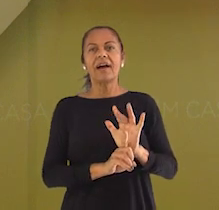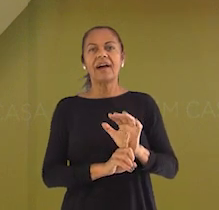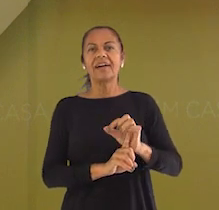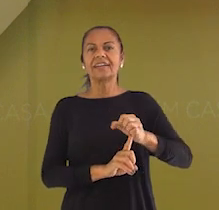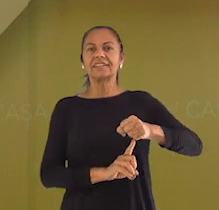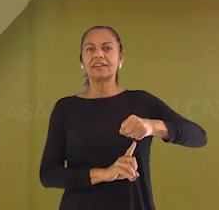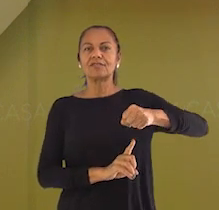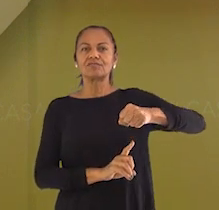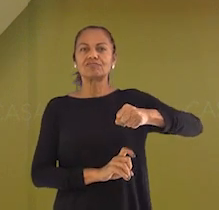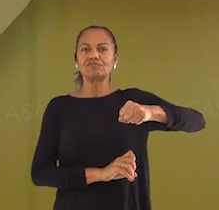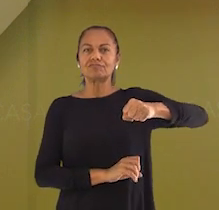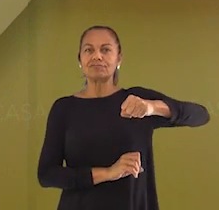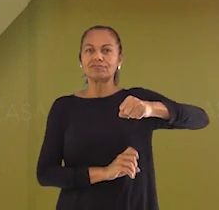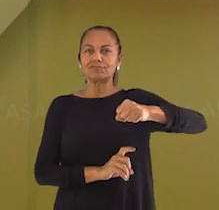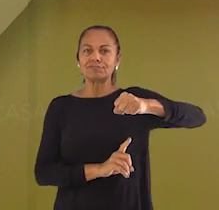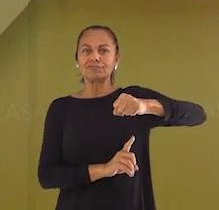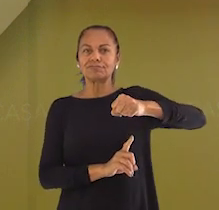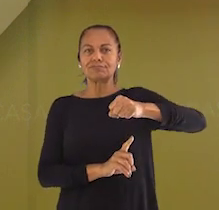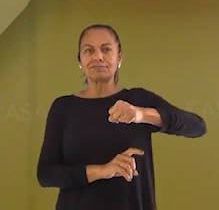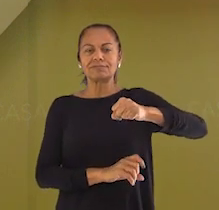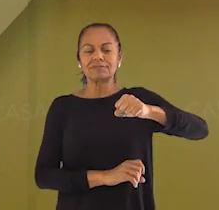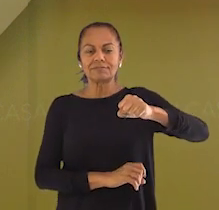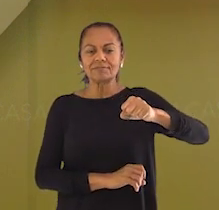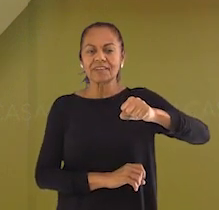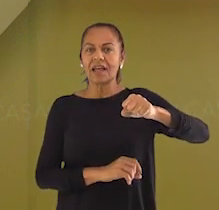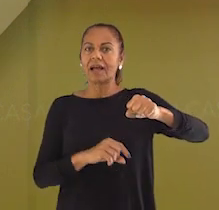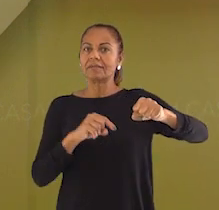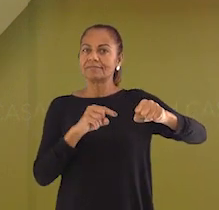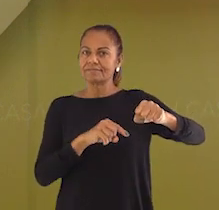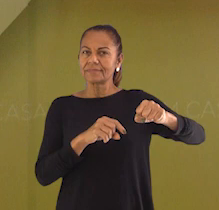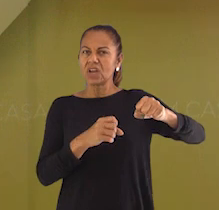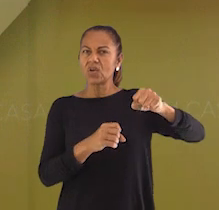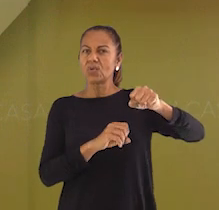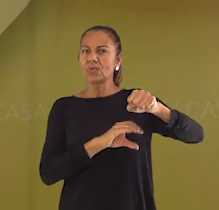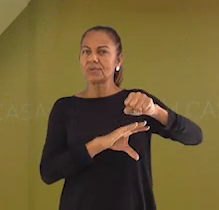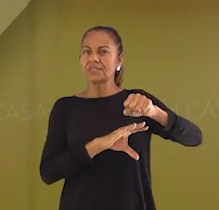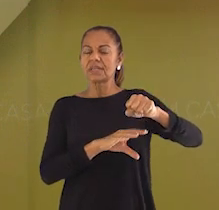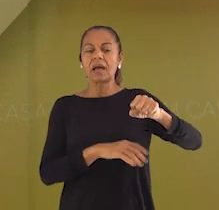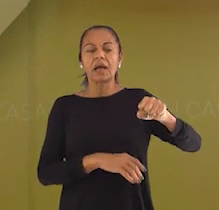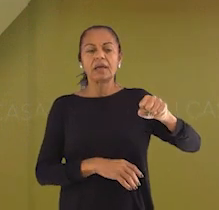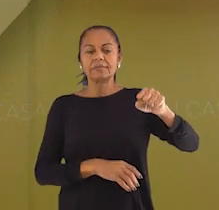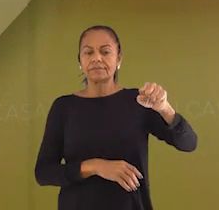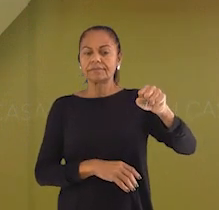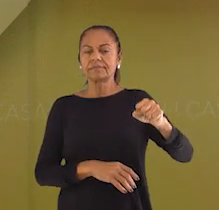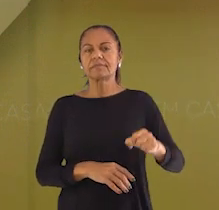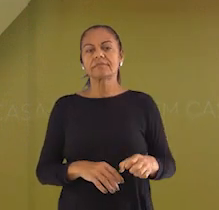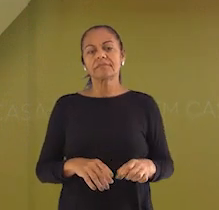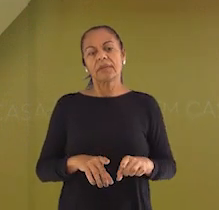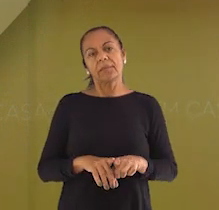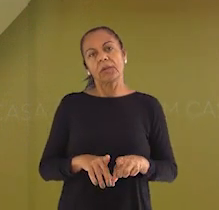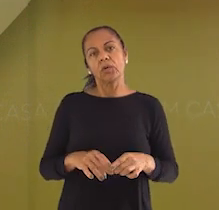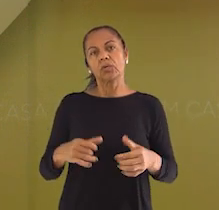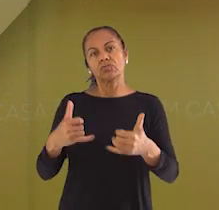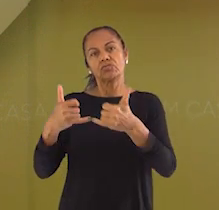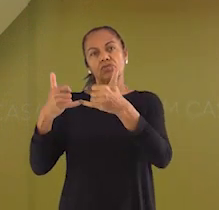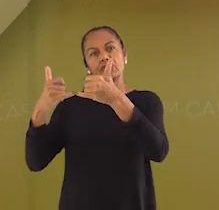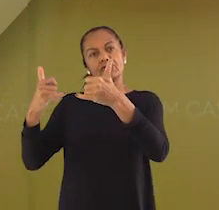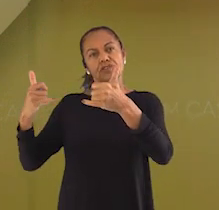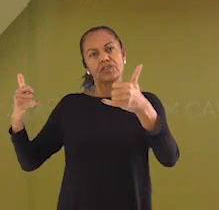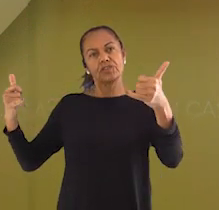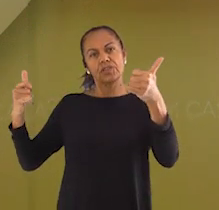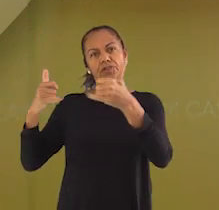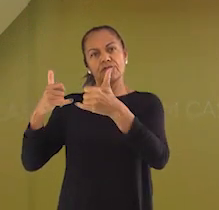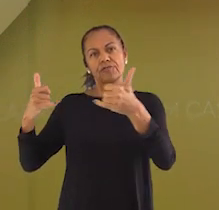observamos atualmente, onde os fios elétricos conduzem a energia para as cidades. Porém,